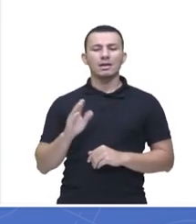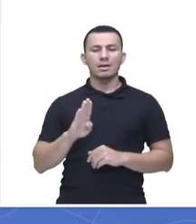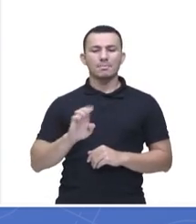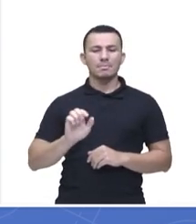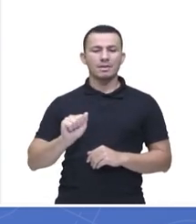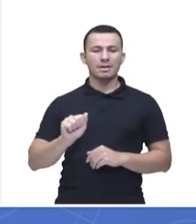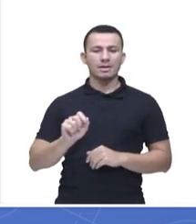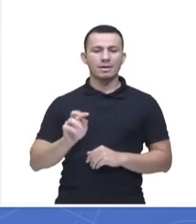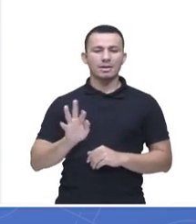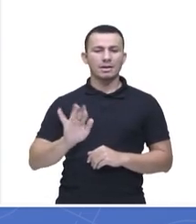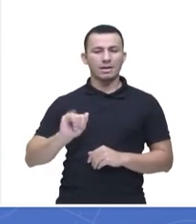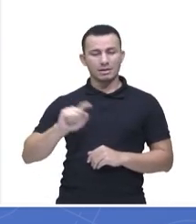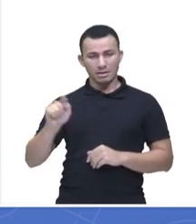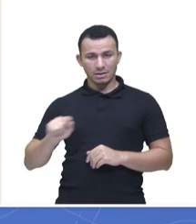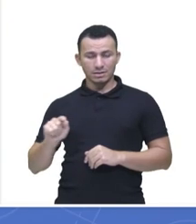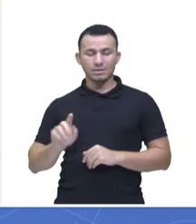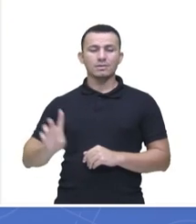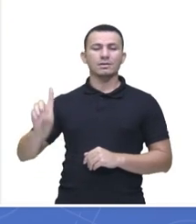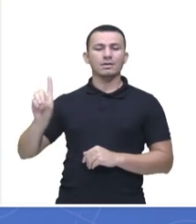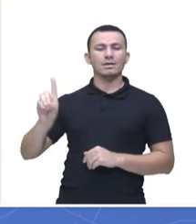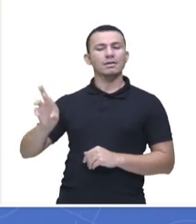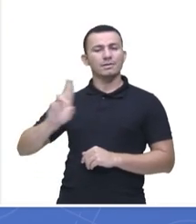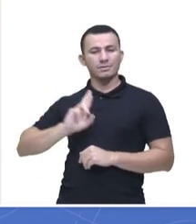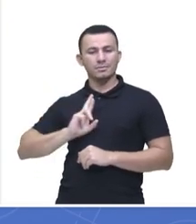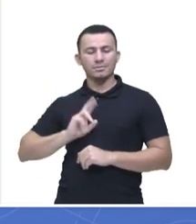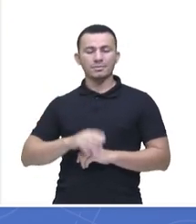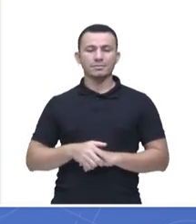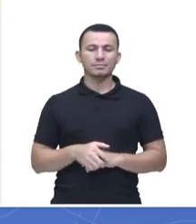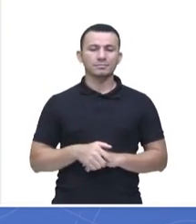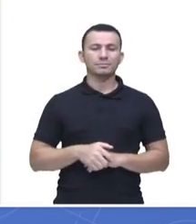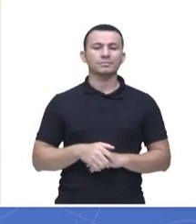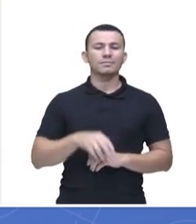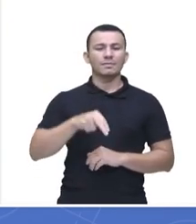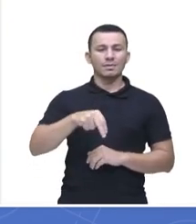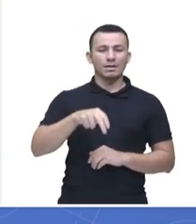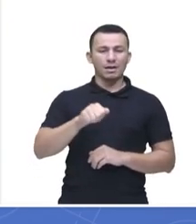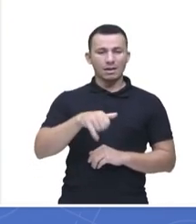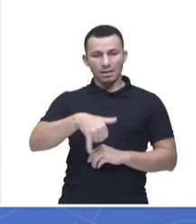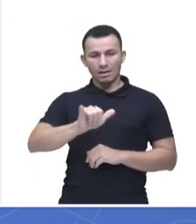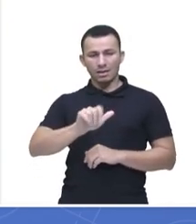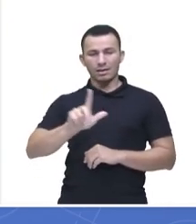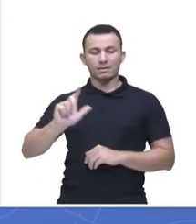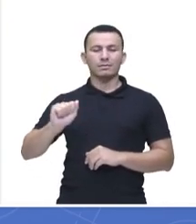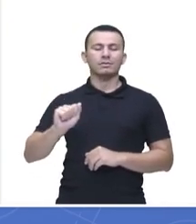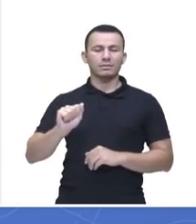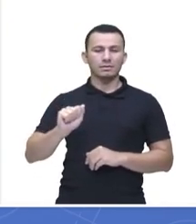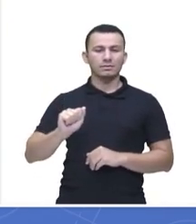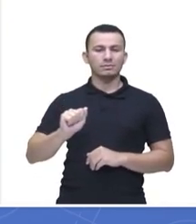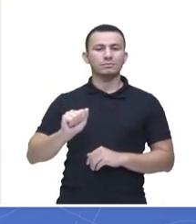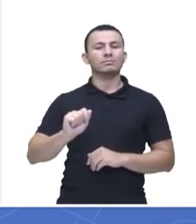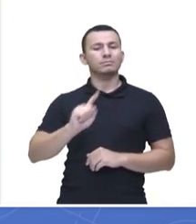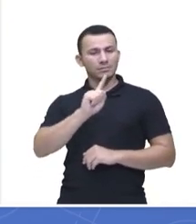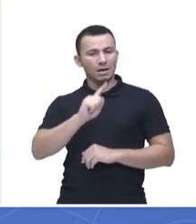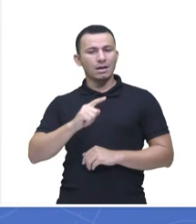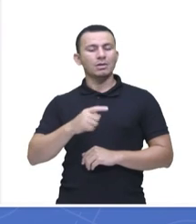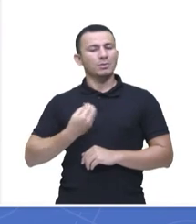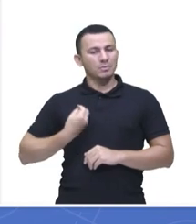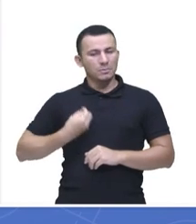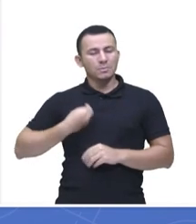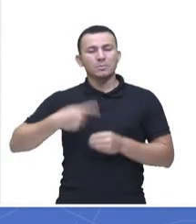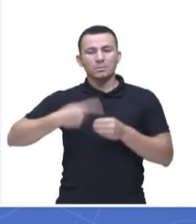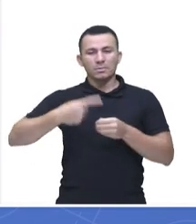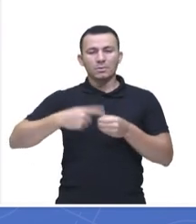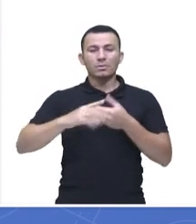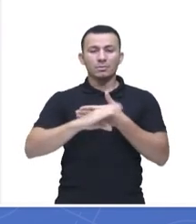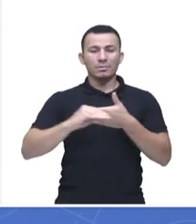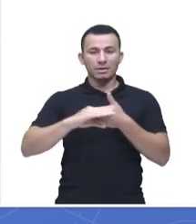letra D, professora. Naila, também Dilma e Itá, dizendo que é a